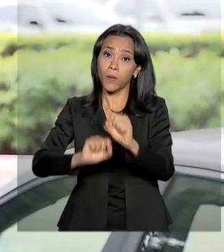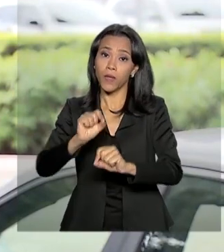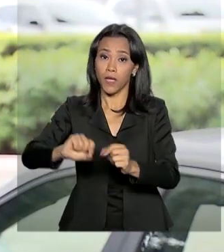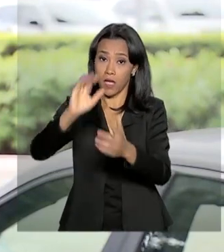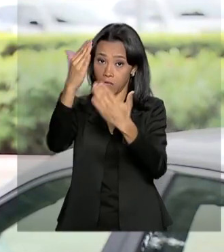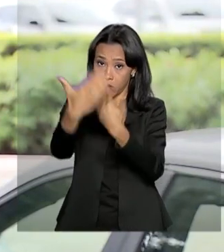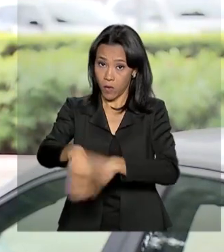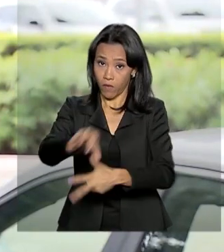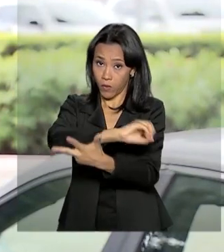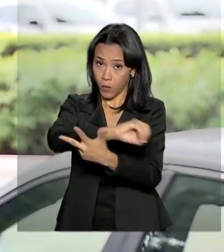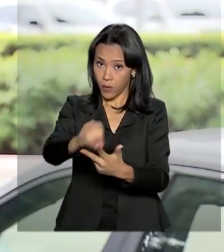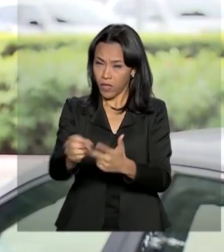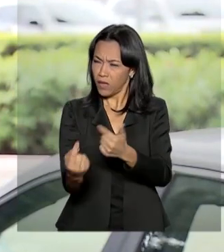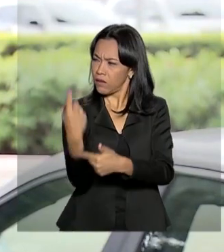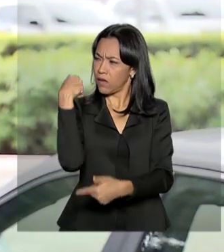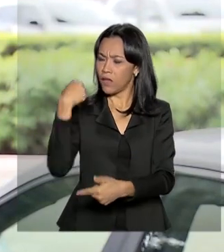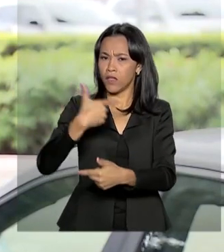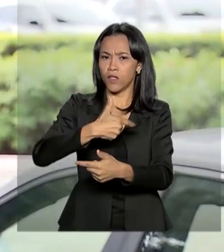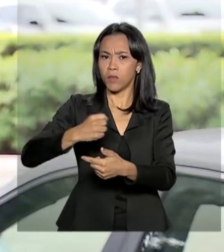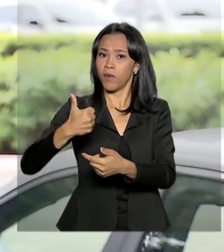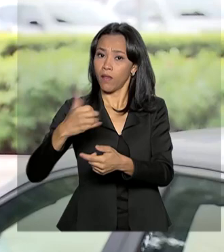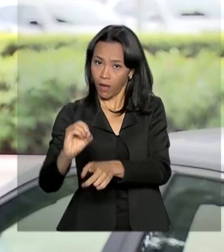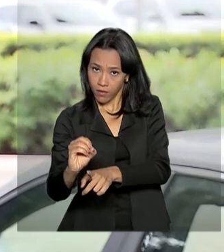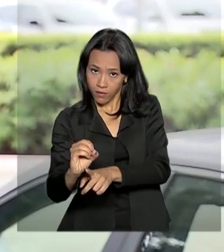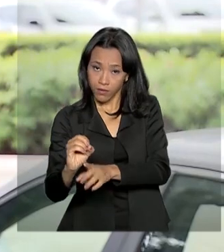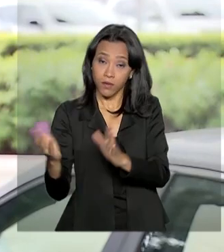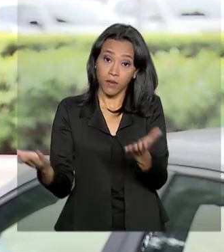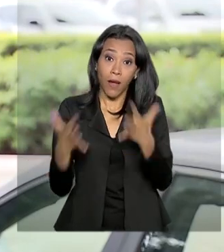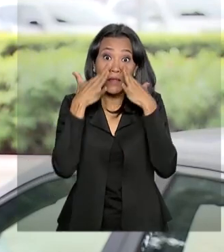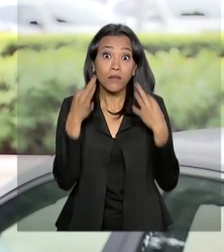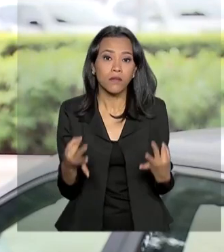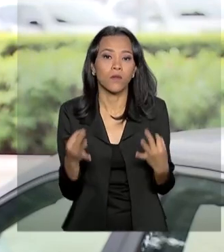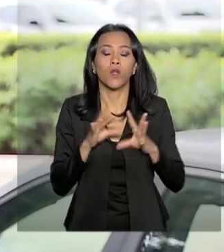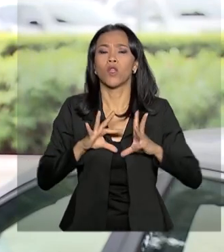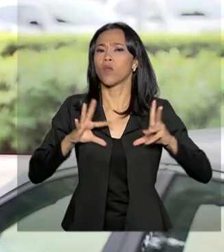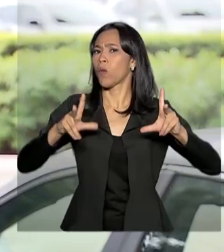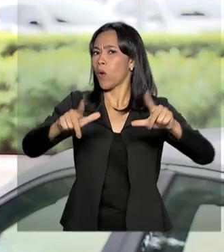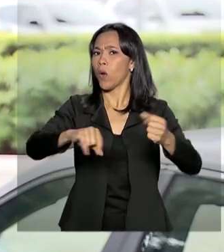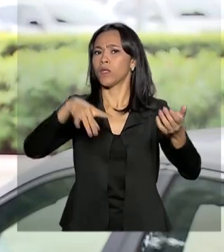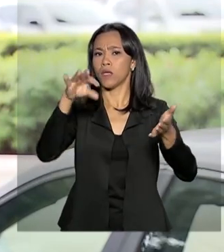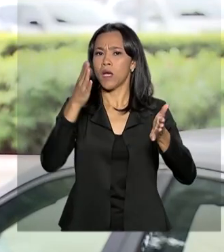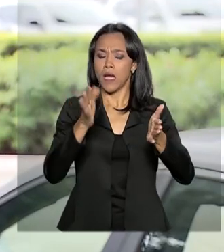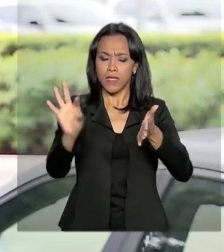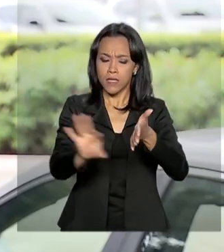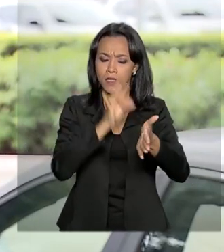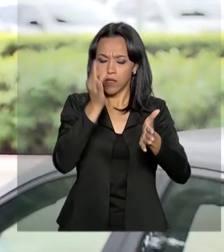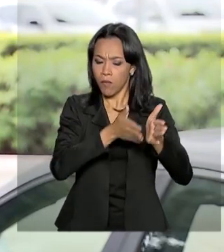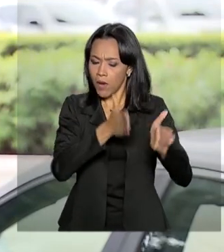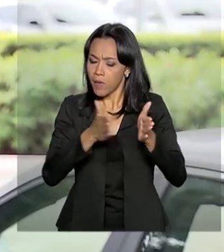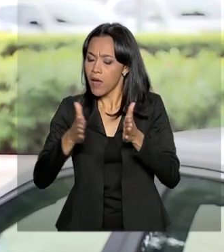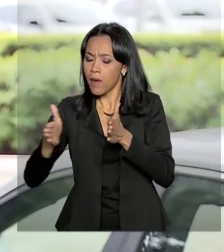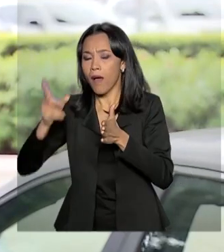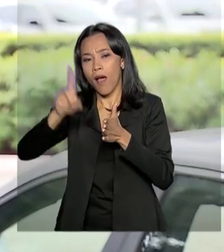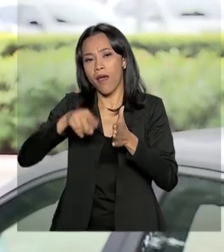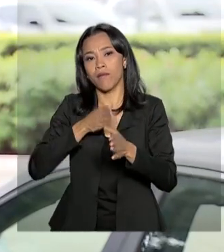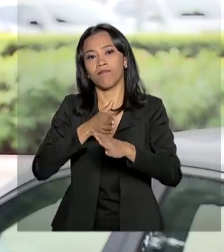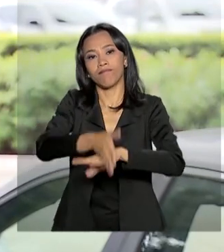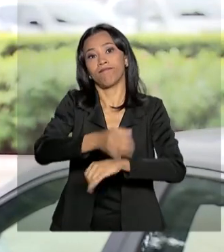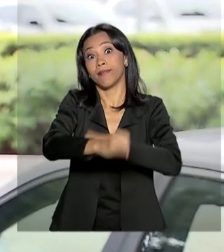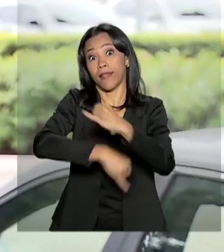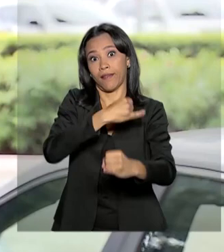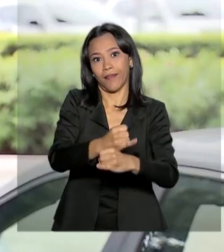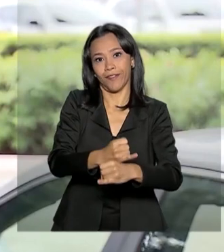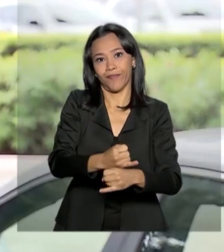Enem, desde 2010. E atenção, todo o processo de inscrição é feito online. Então basta